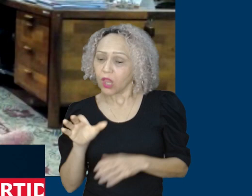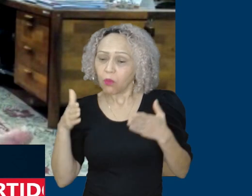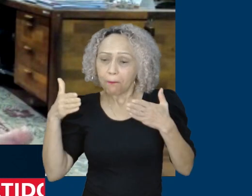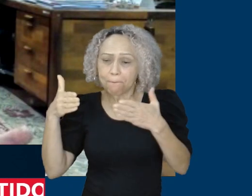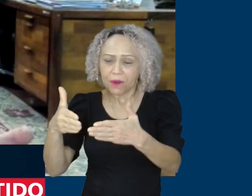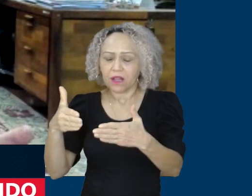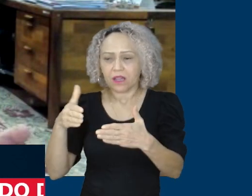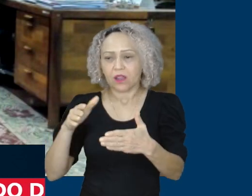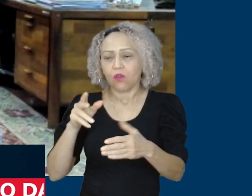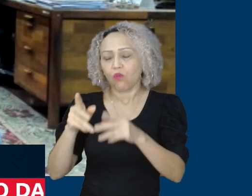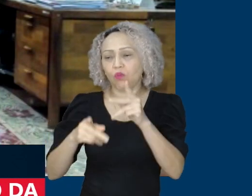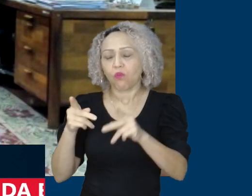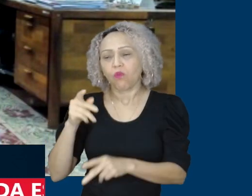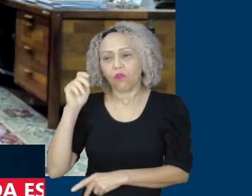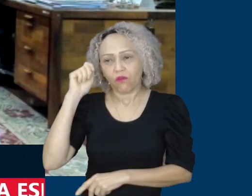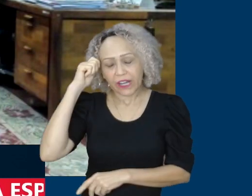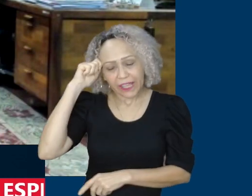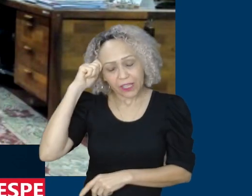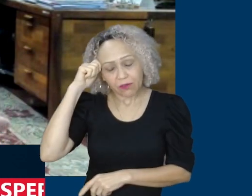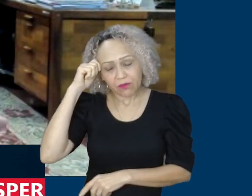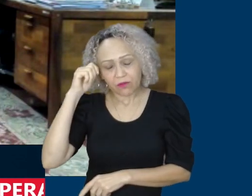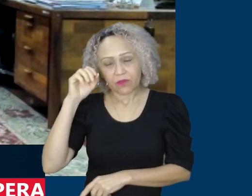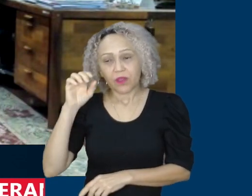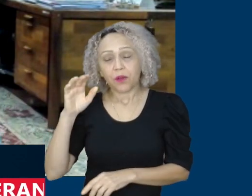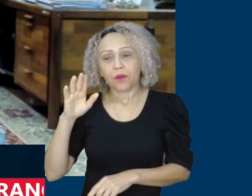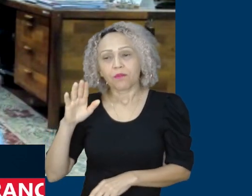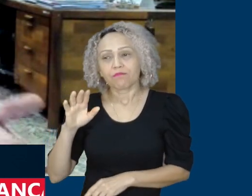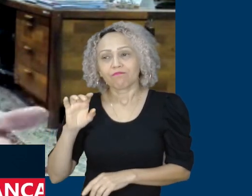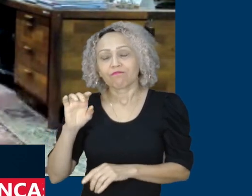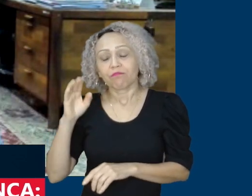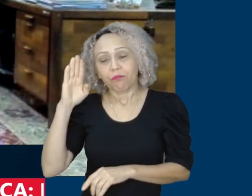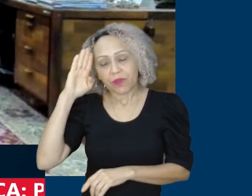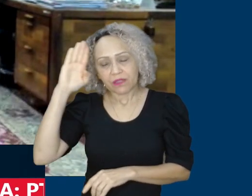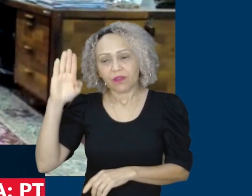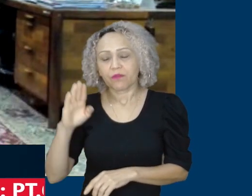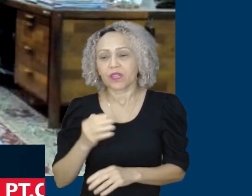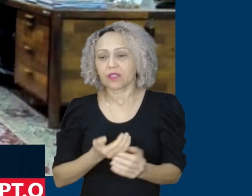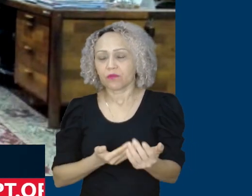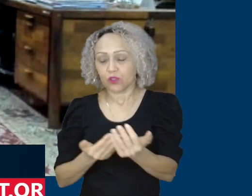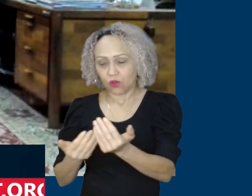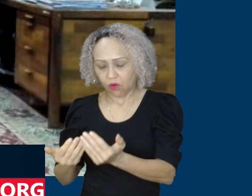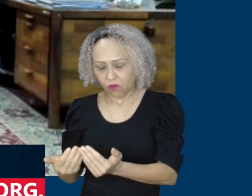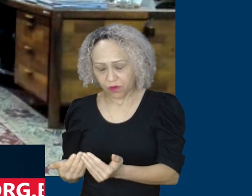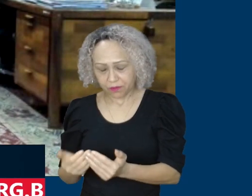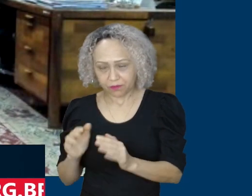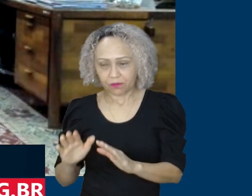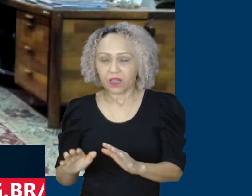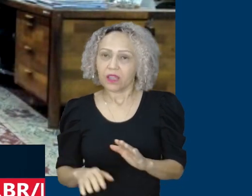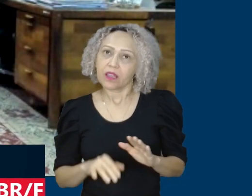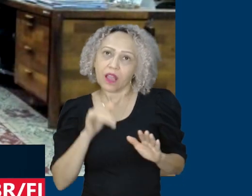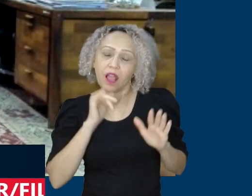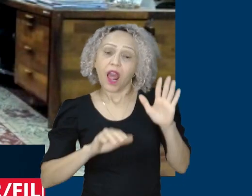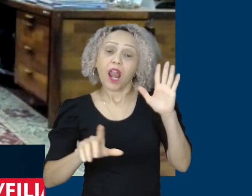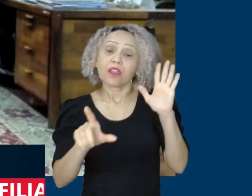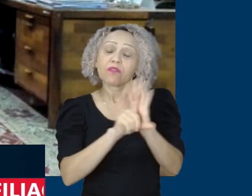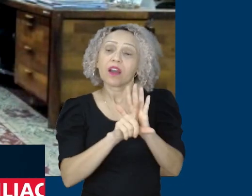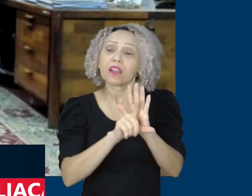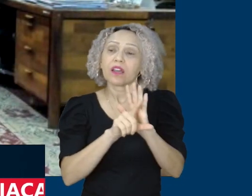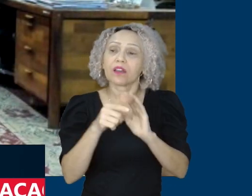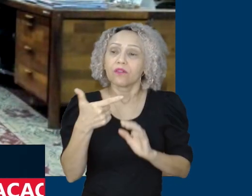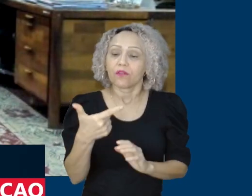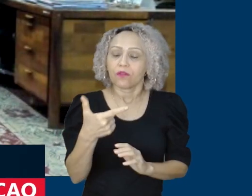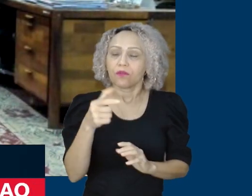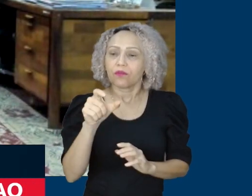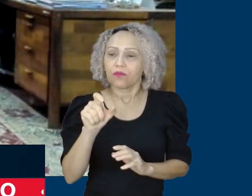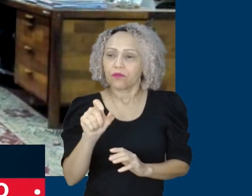e acho que a lei não impede que a lei quando fala em 20% apesar